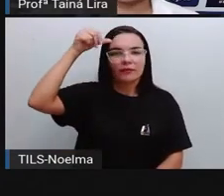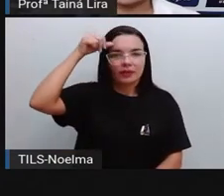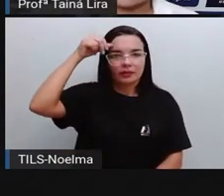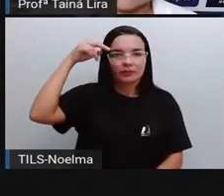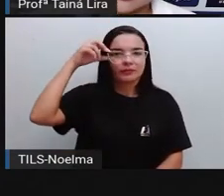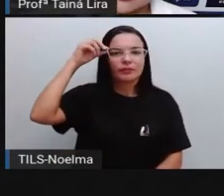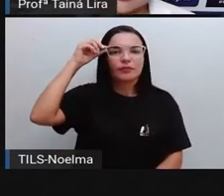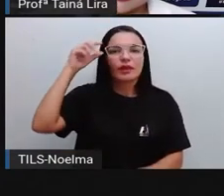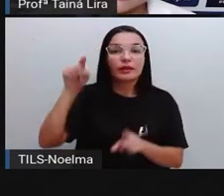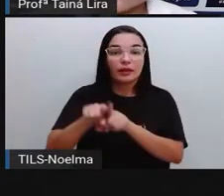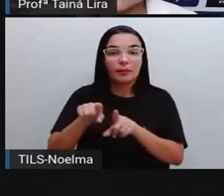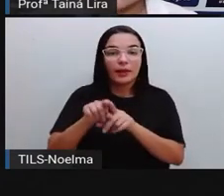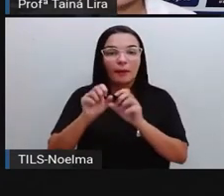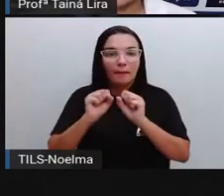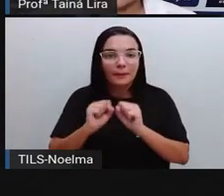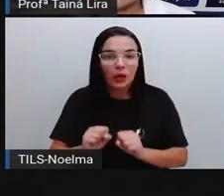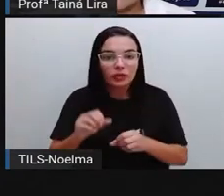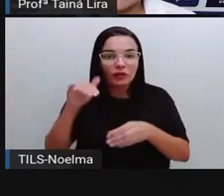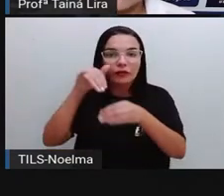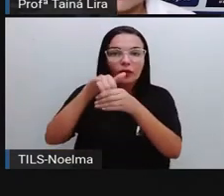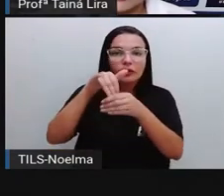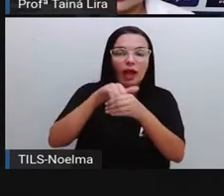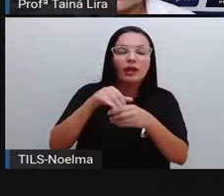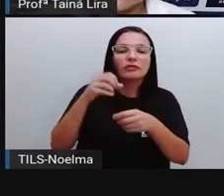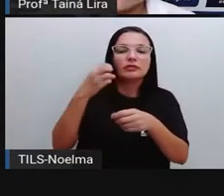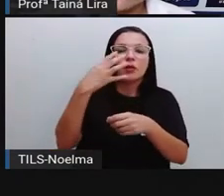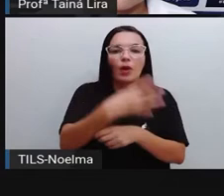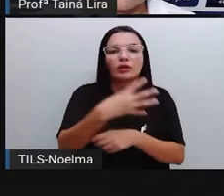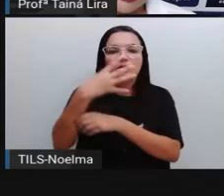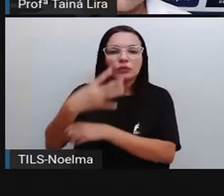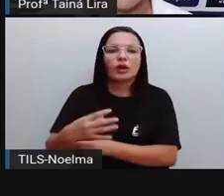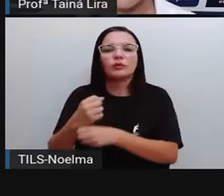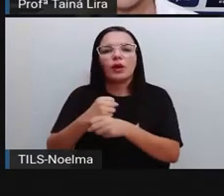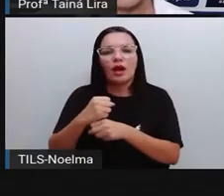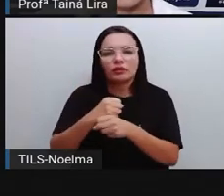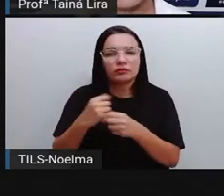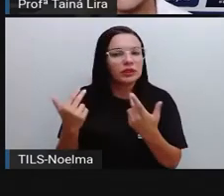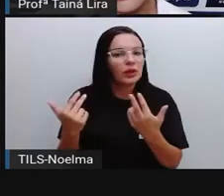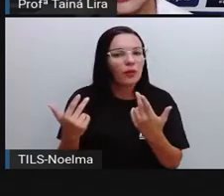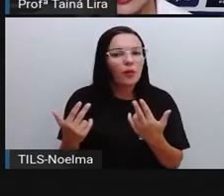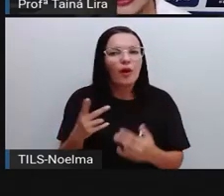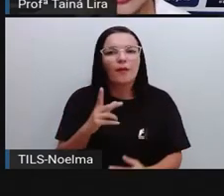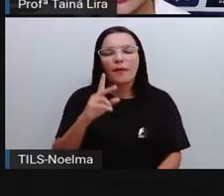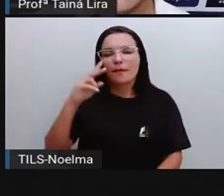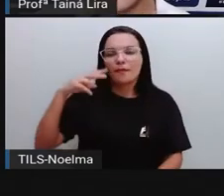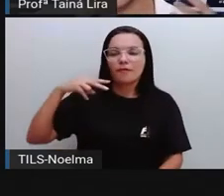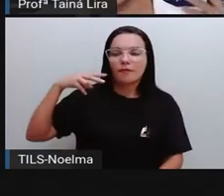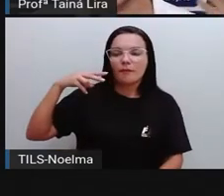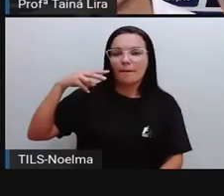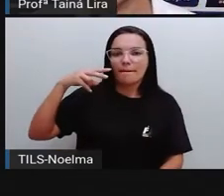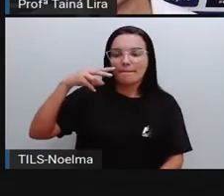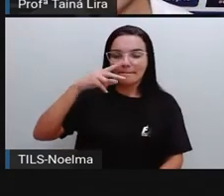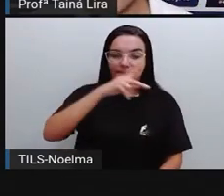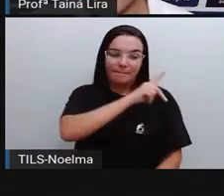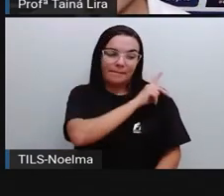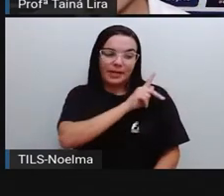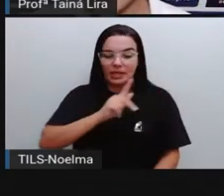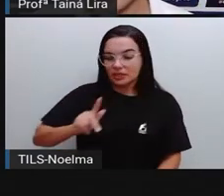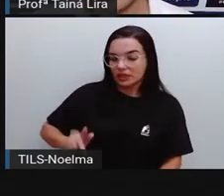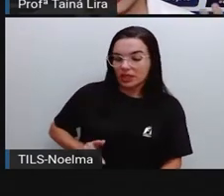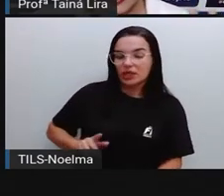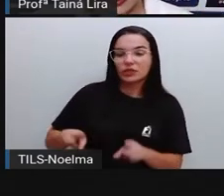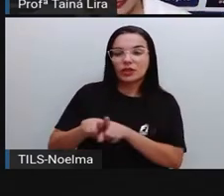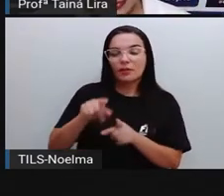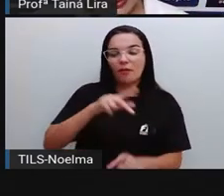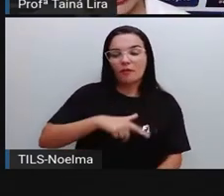com direito à reeleição, assim como o presidente e o vice-presidente da Câmara, tá? Então, mais uma vez,